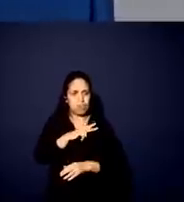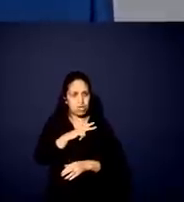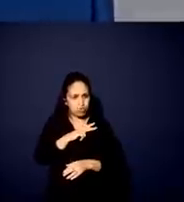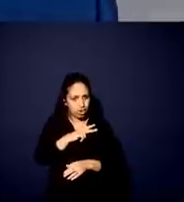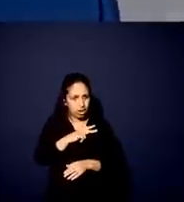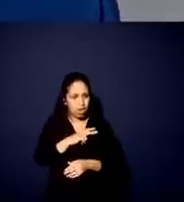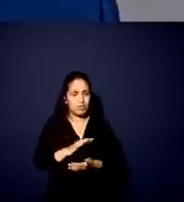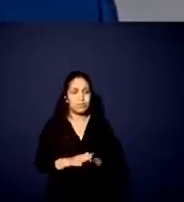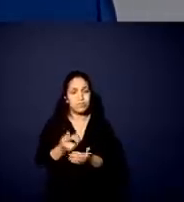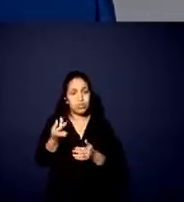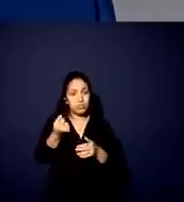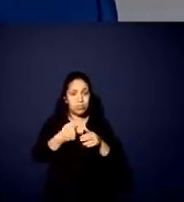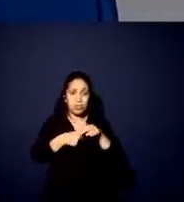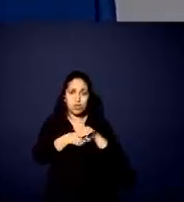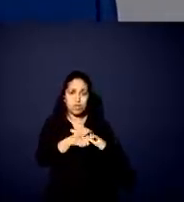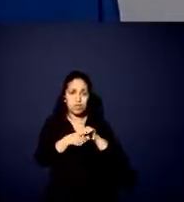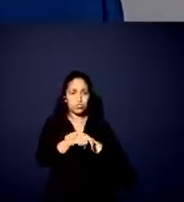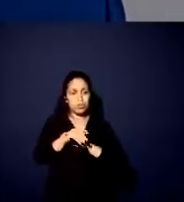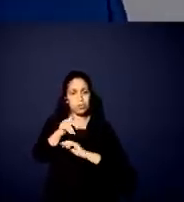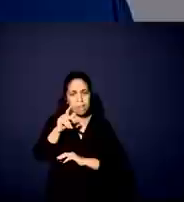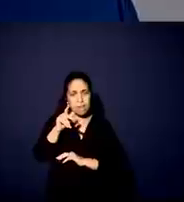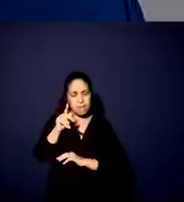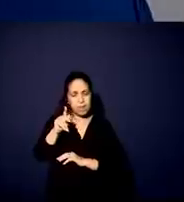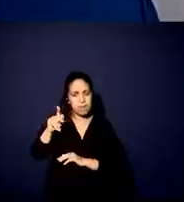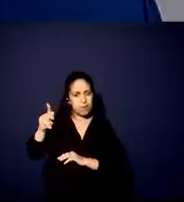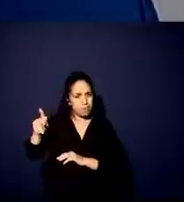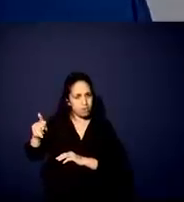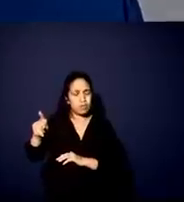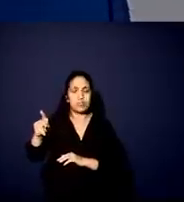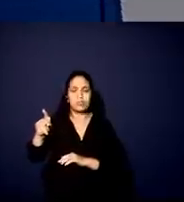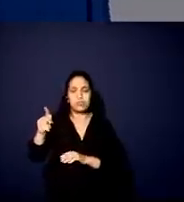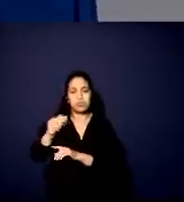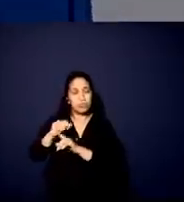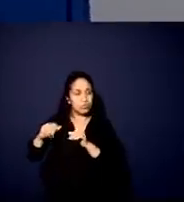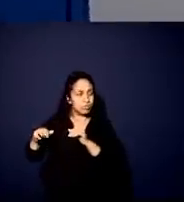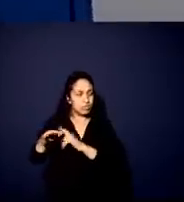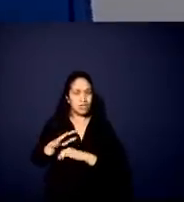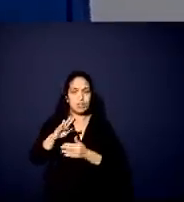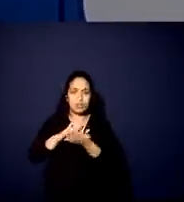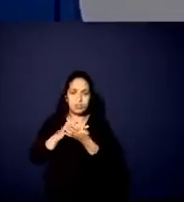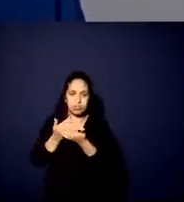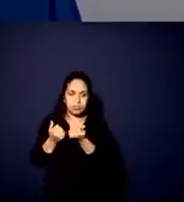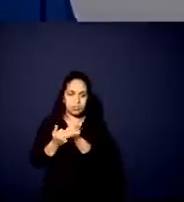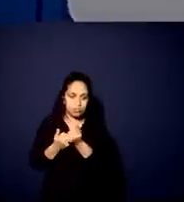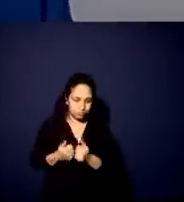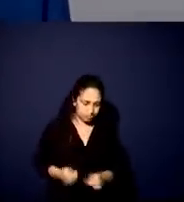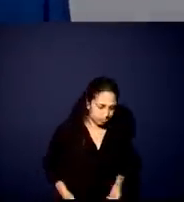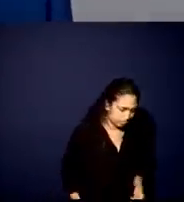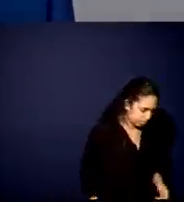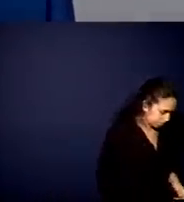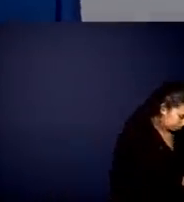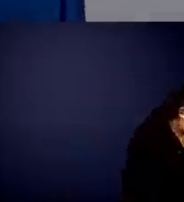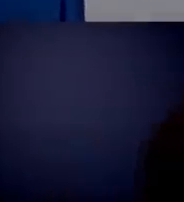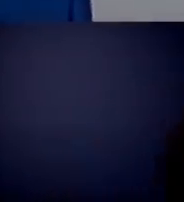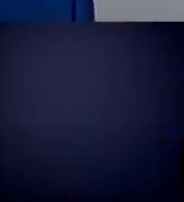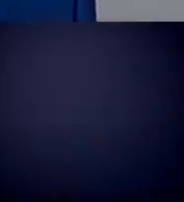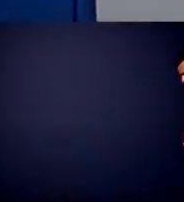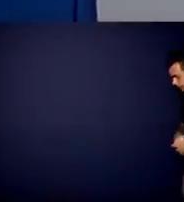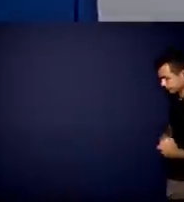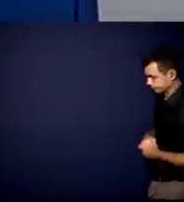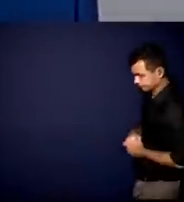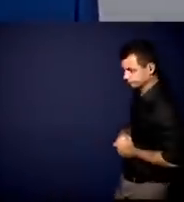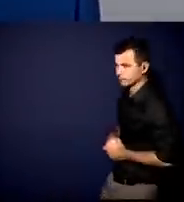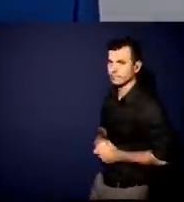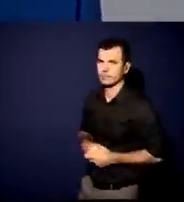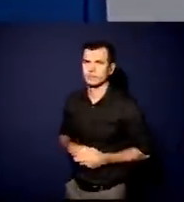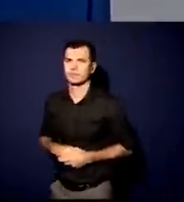vamos investir nas PPPs sociais, PPPs de escola, nas PPPs de revitalização do centro da